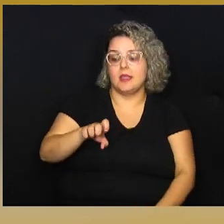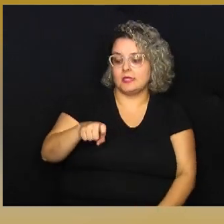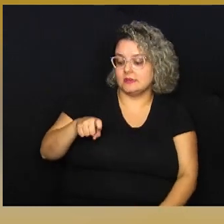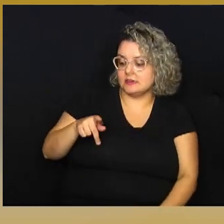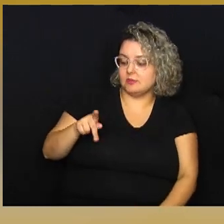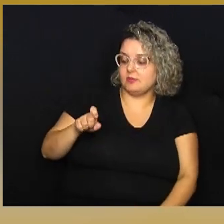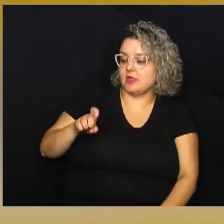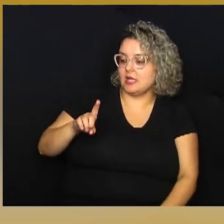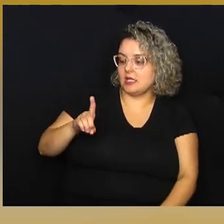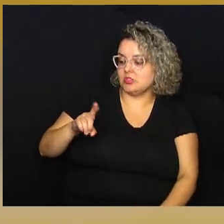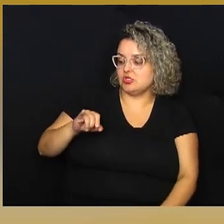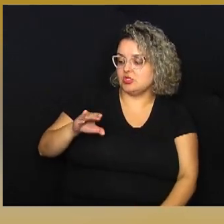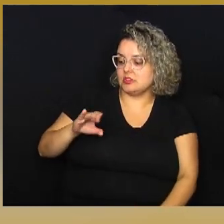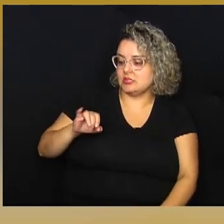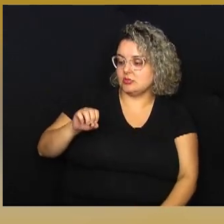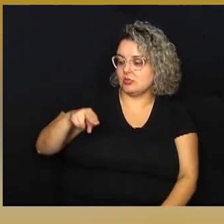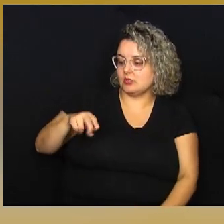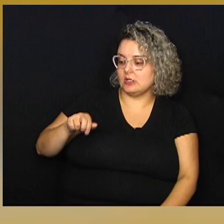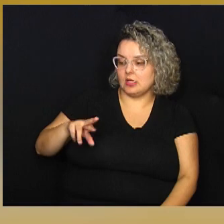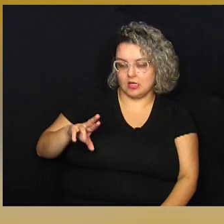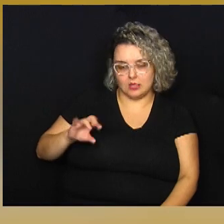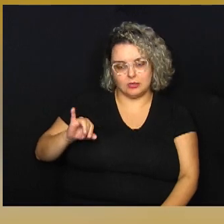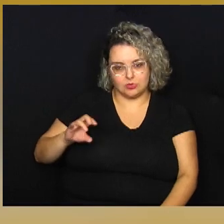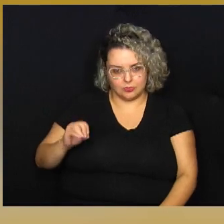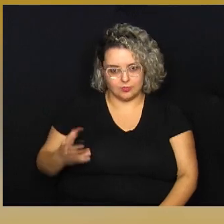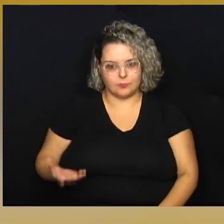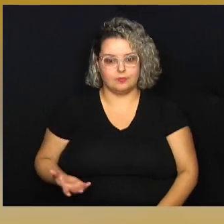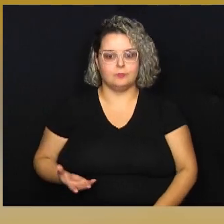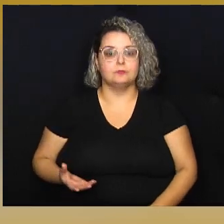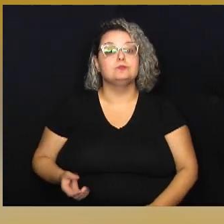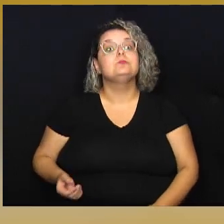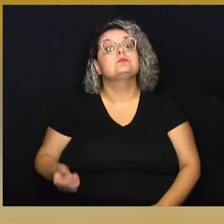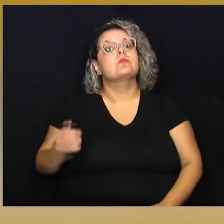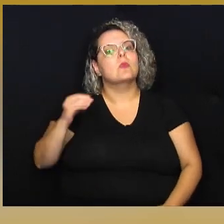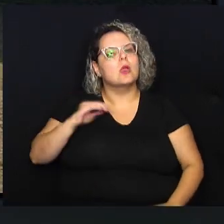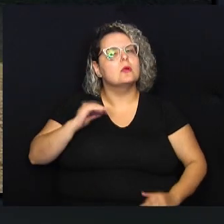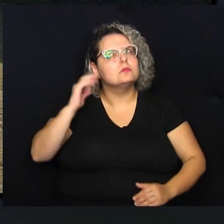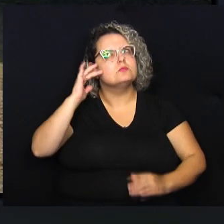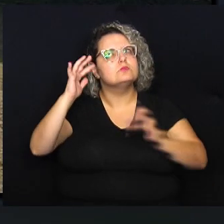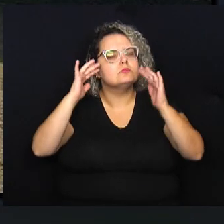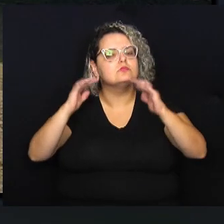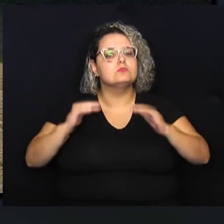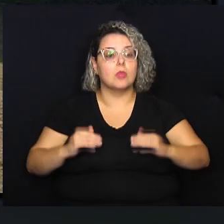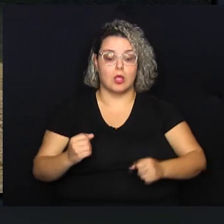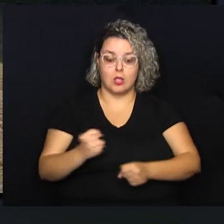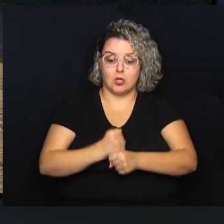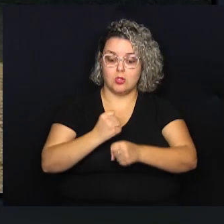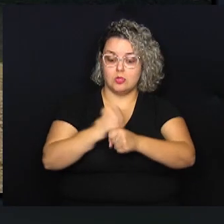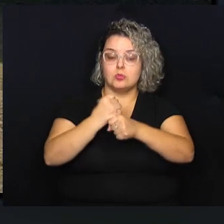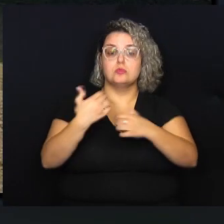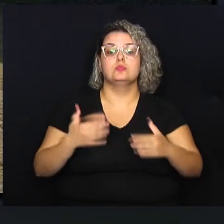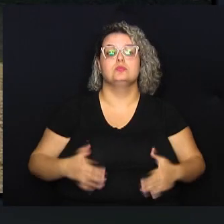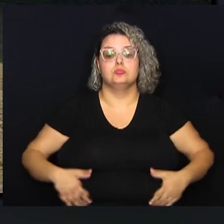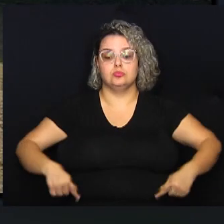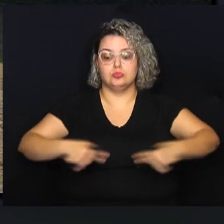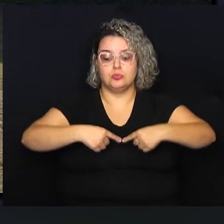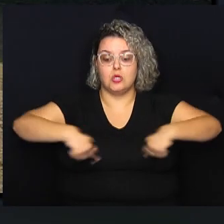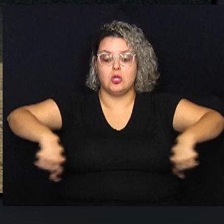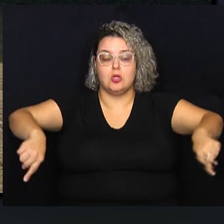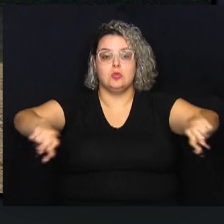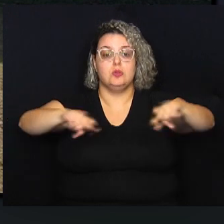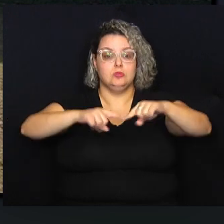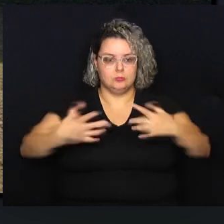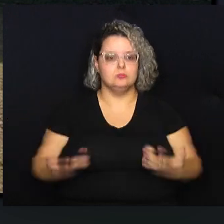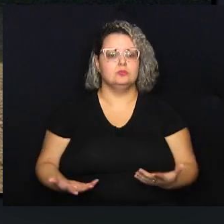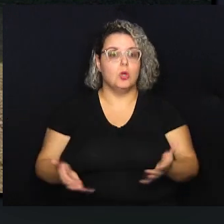Brasileira, sonharam e construíram um clube para os negros. Compraram uma gleba na Chácara Árvore